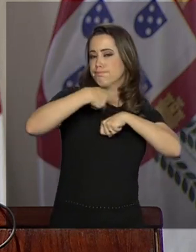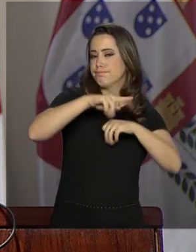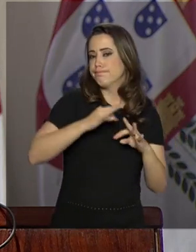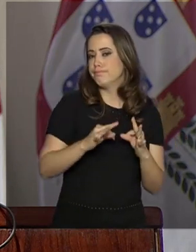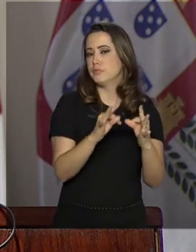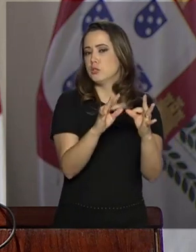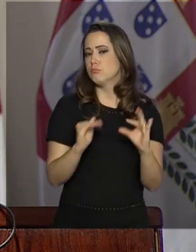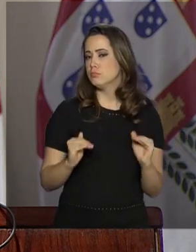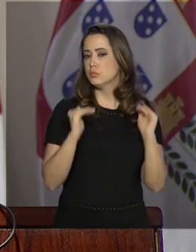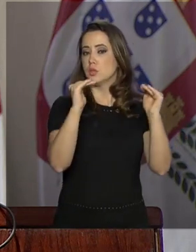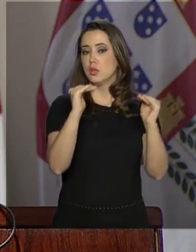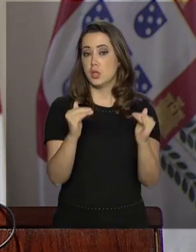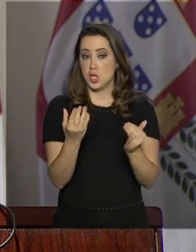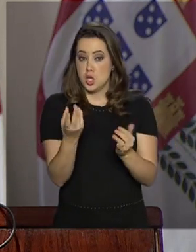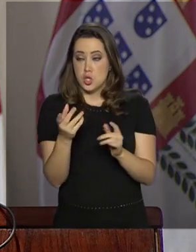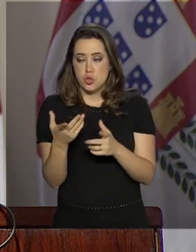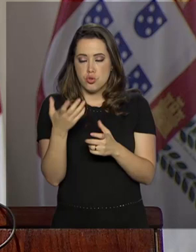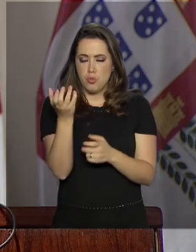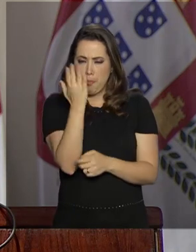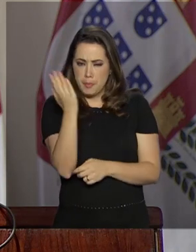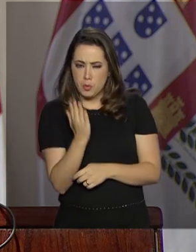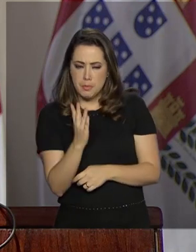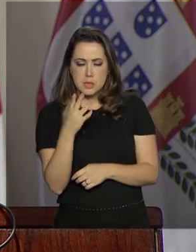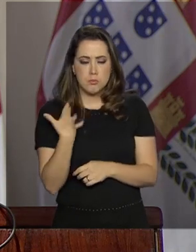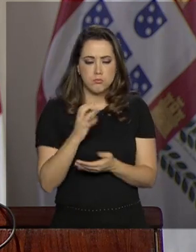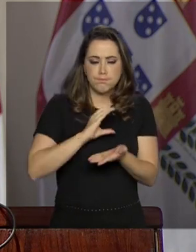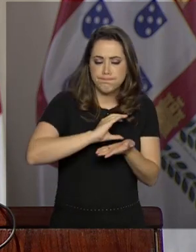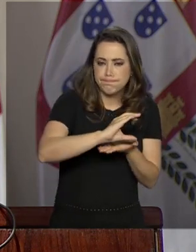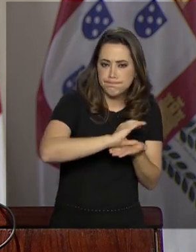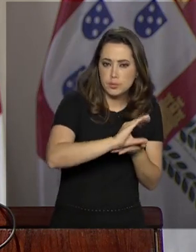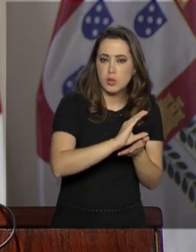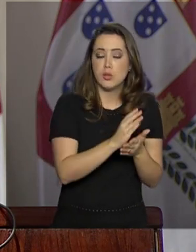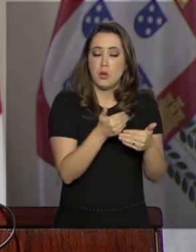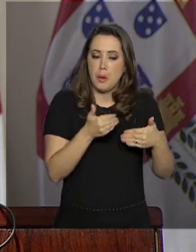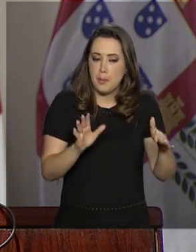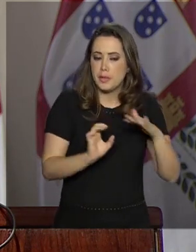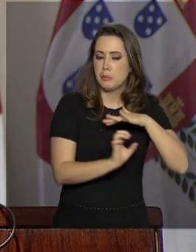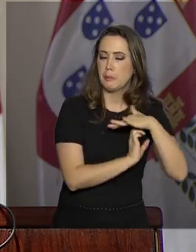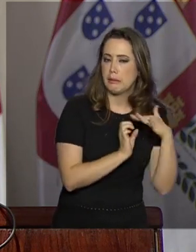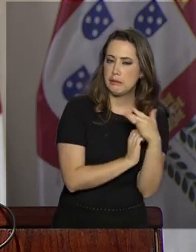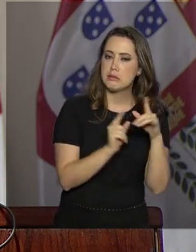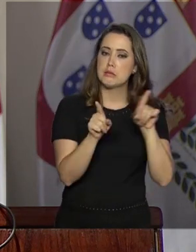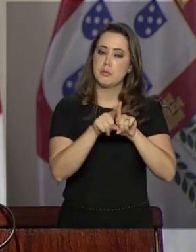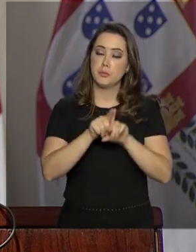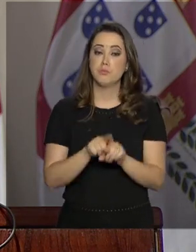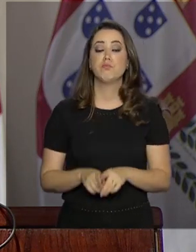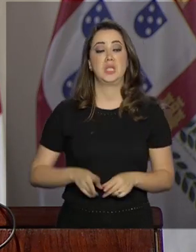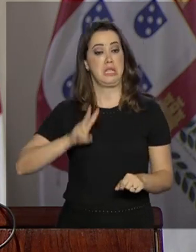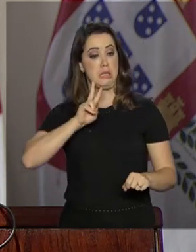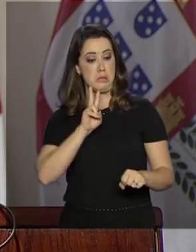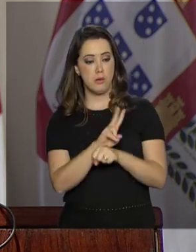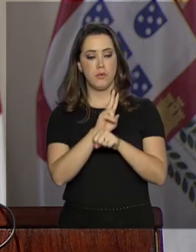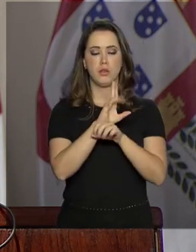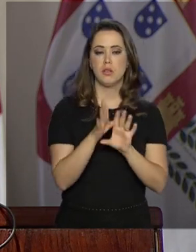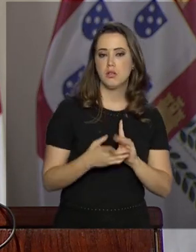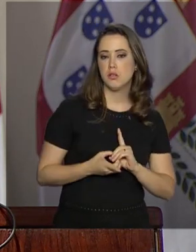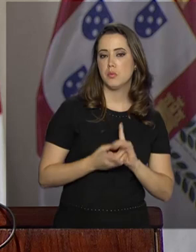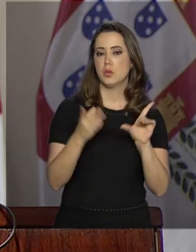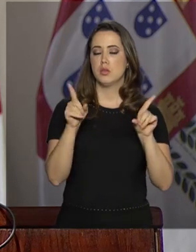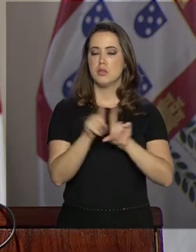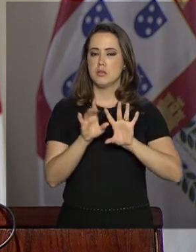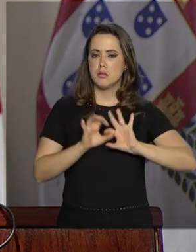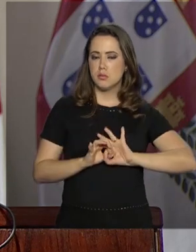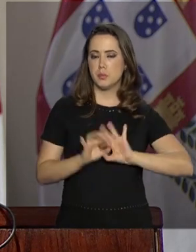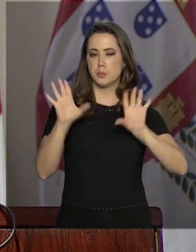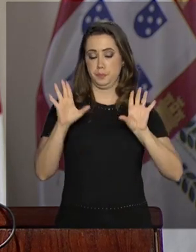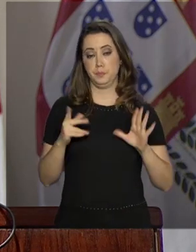de atrair investimentos e de abrir mercados. Trabalhe para defender a democracia e a